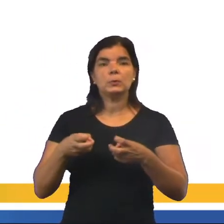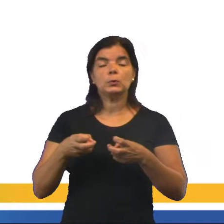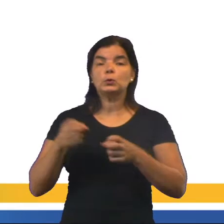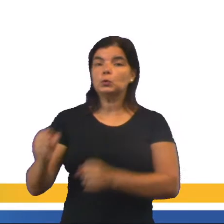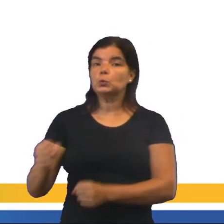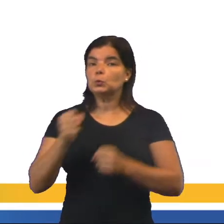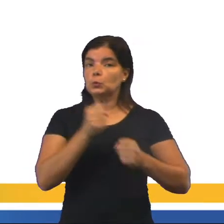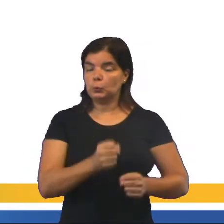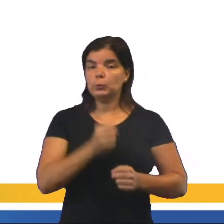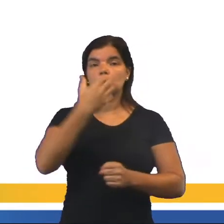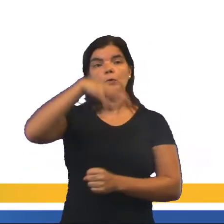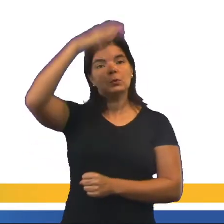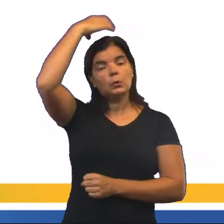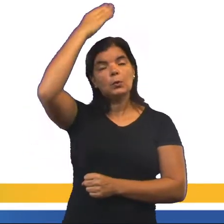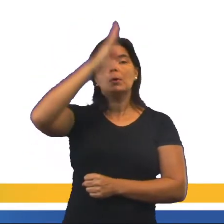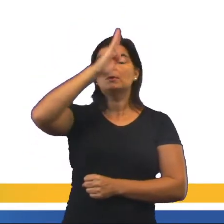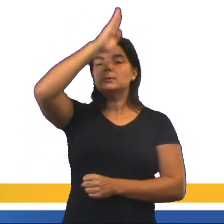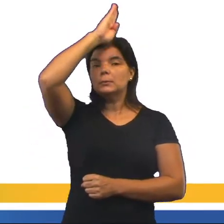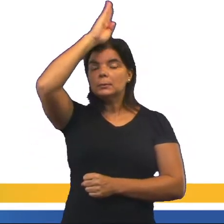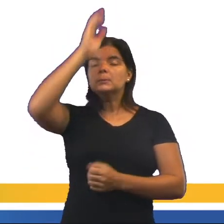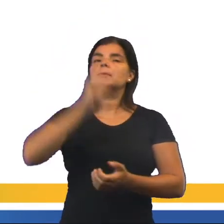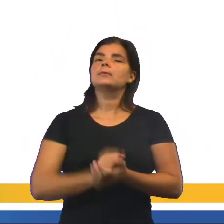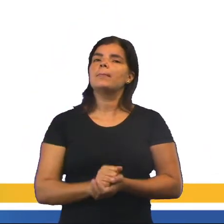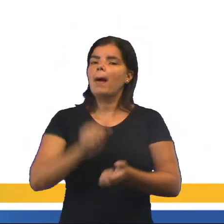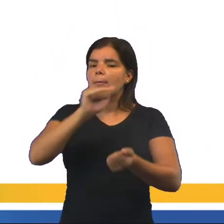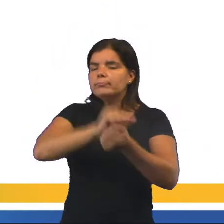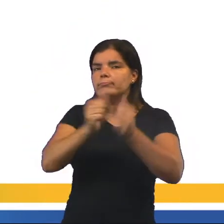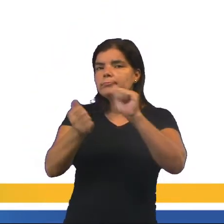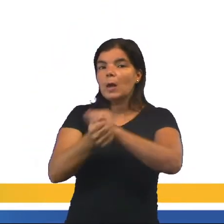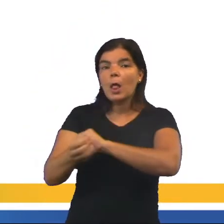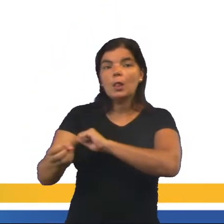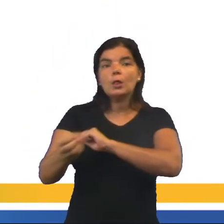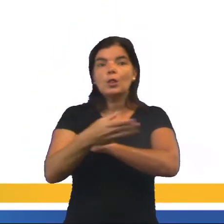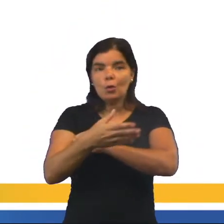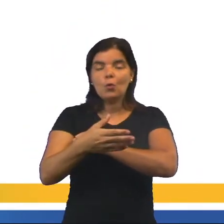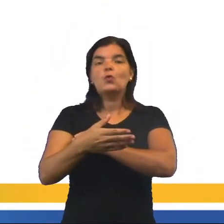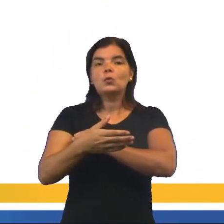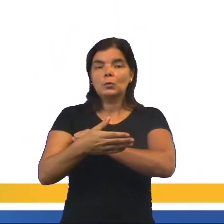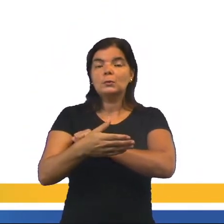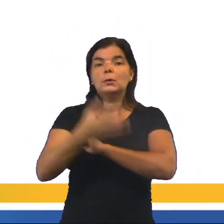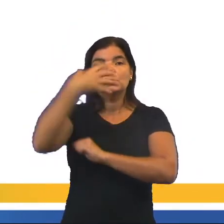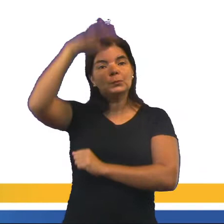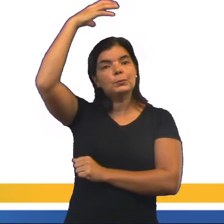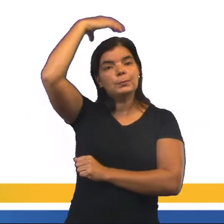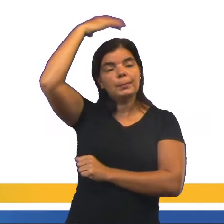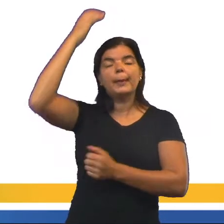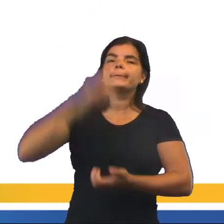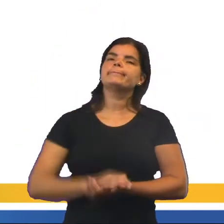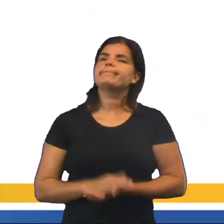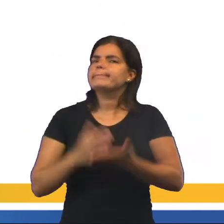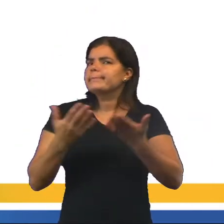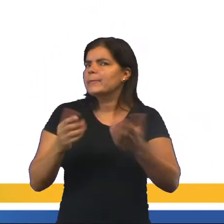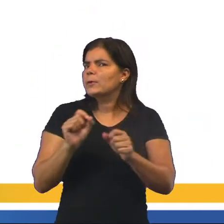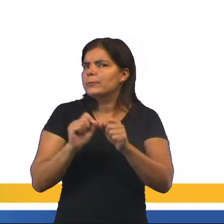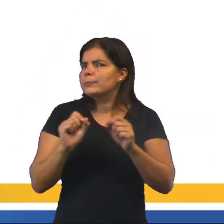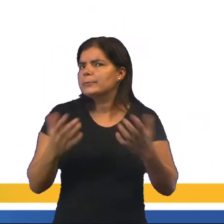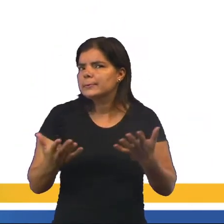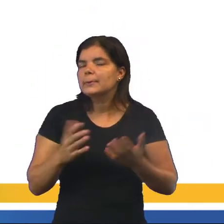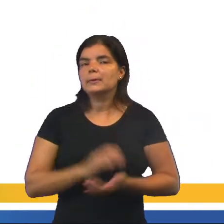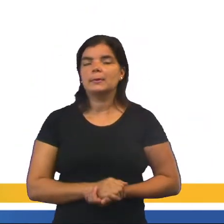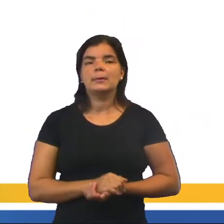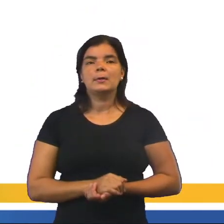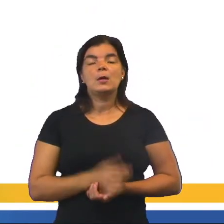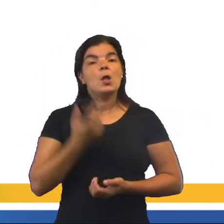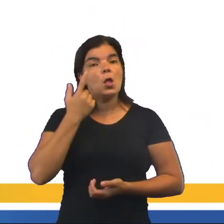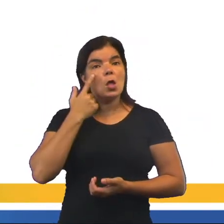poderes do Império Romano para adaptar as novas necessidades deste Império. E aí, que eles fizeram?